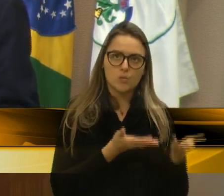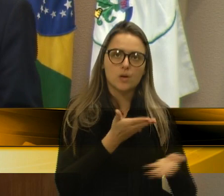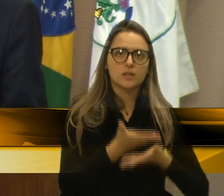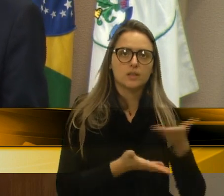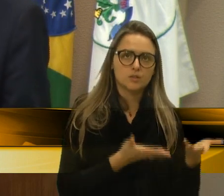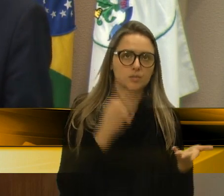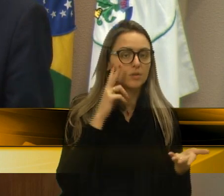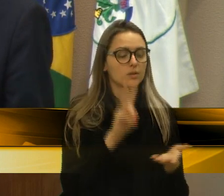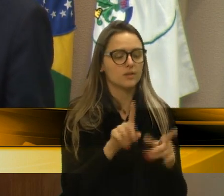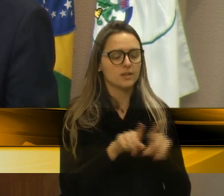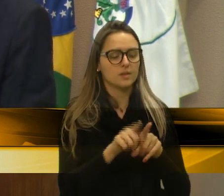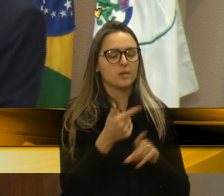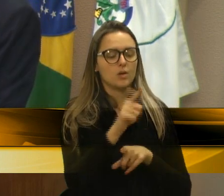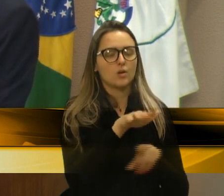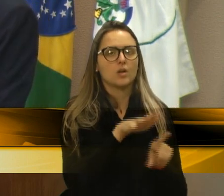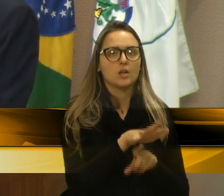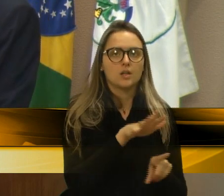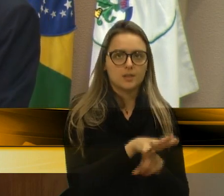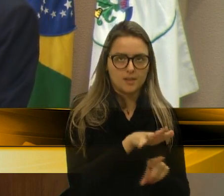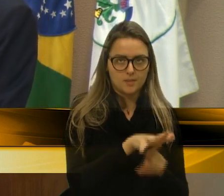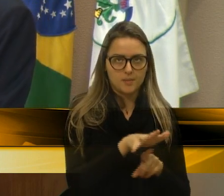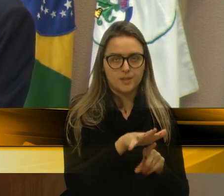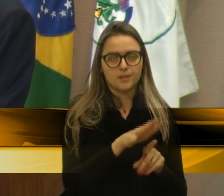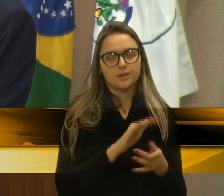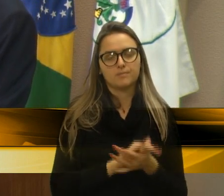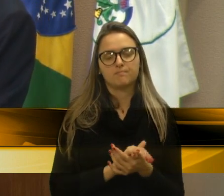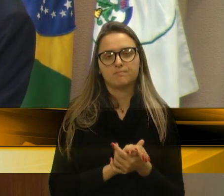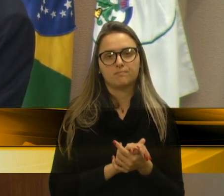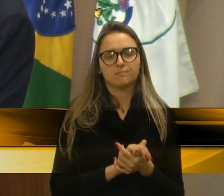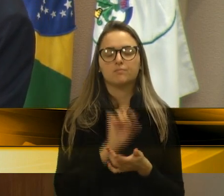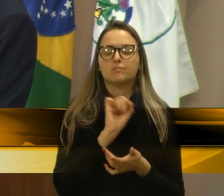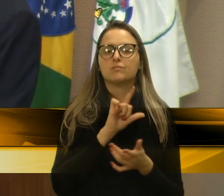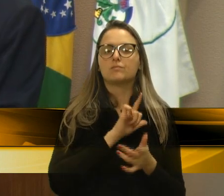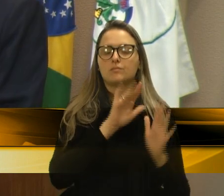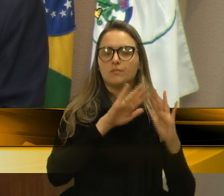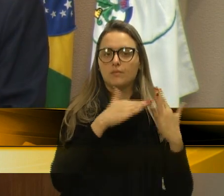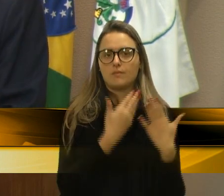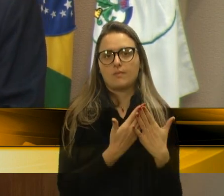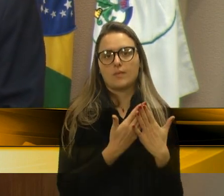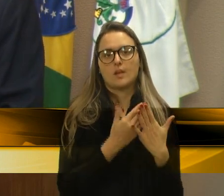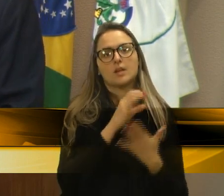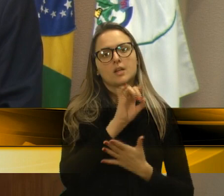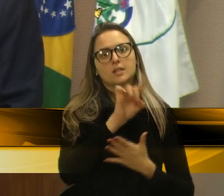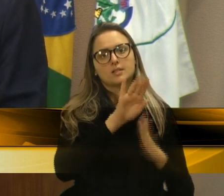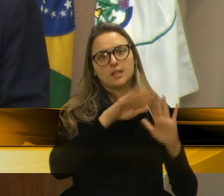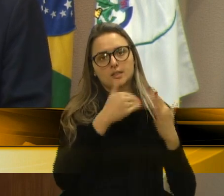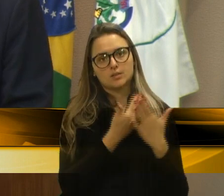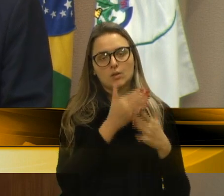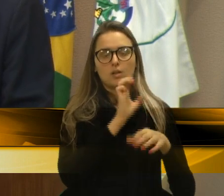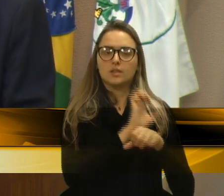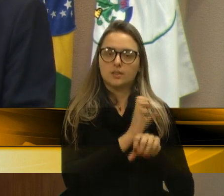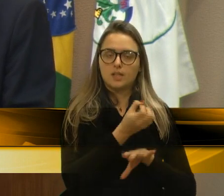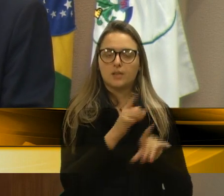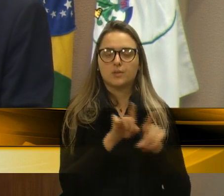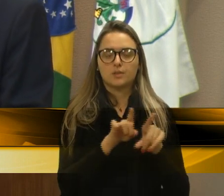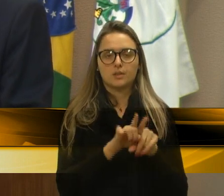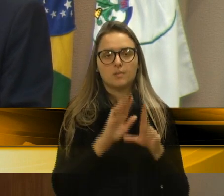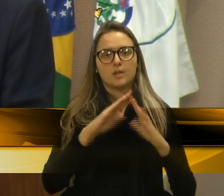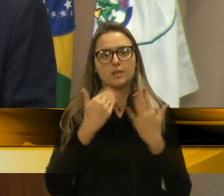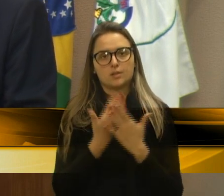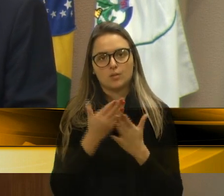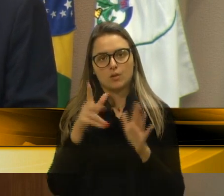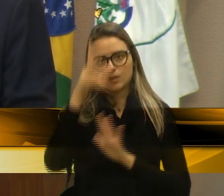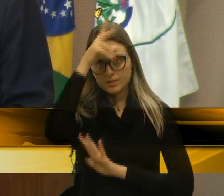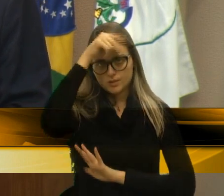demandas que nós temos das nossas escolas, seja elas estaduais e municipais, para